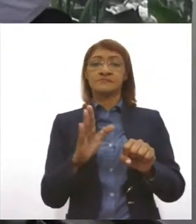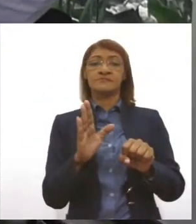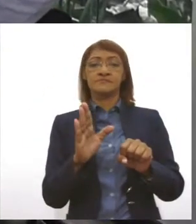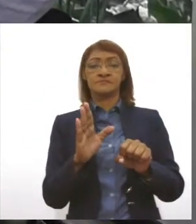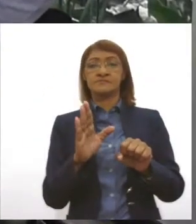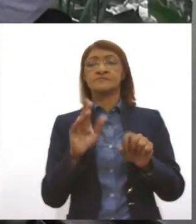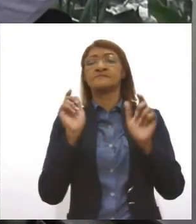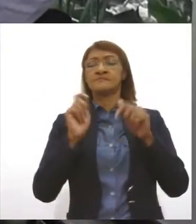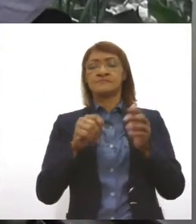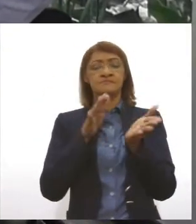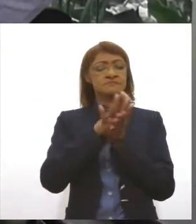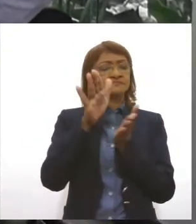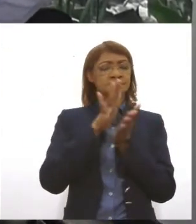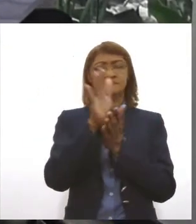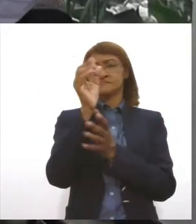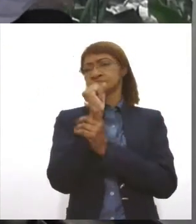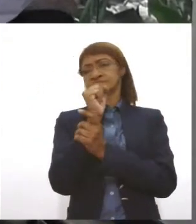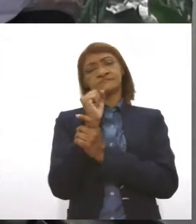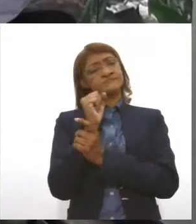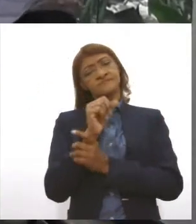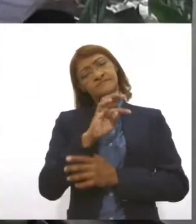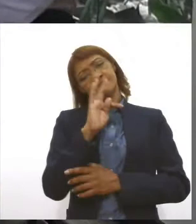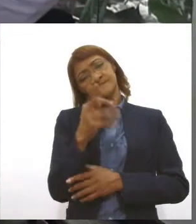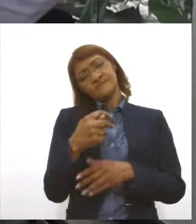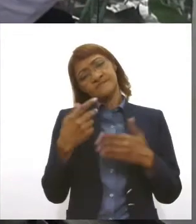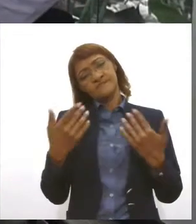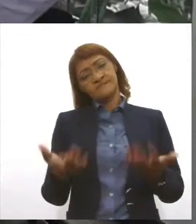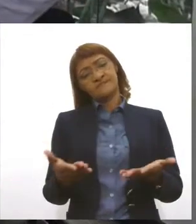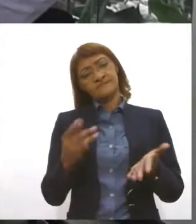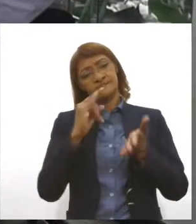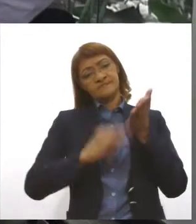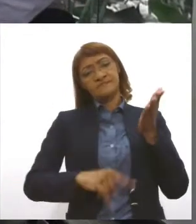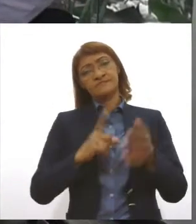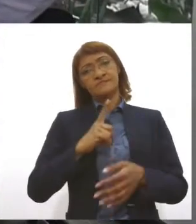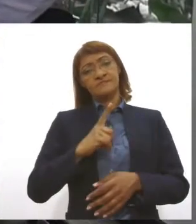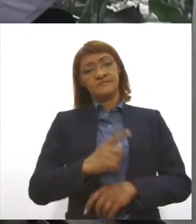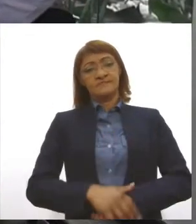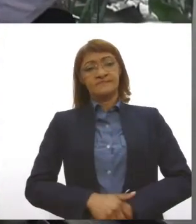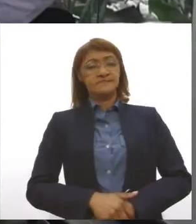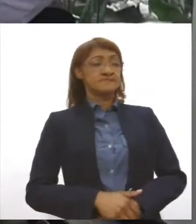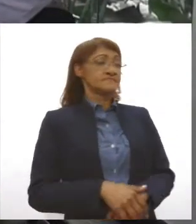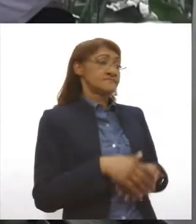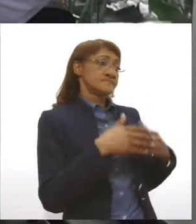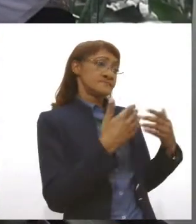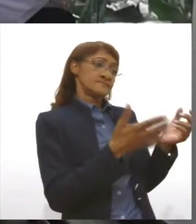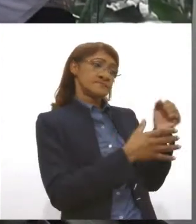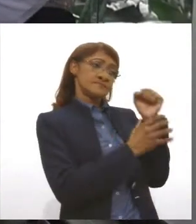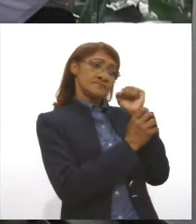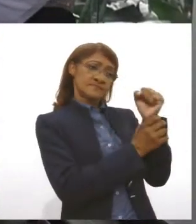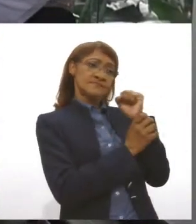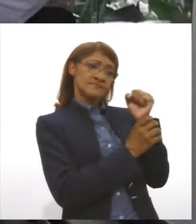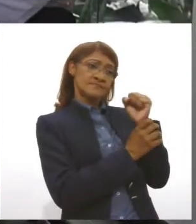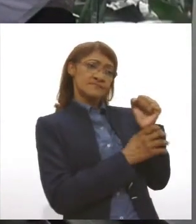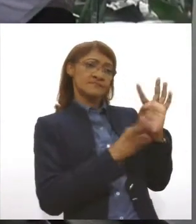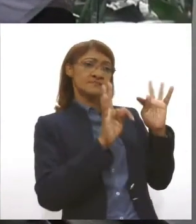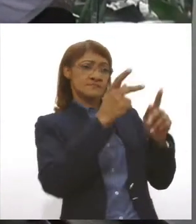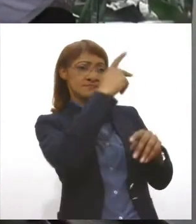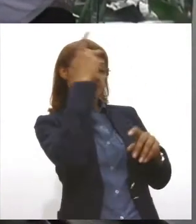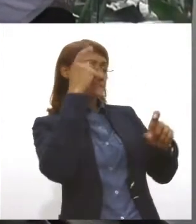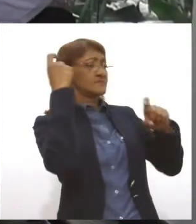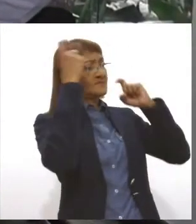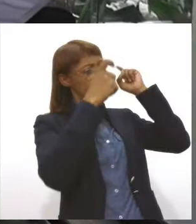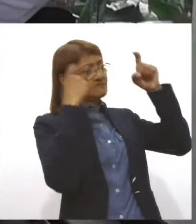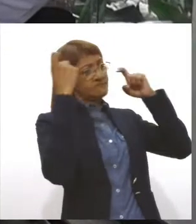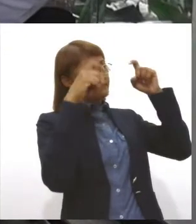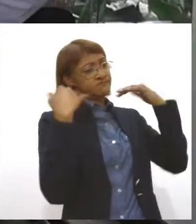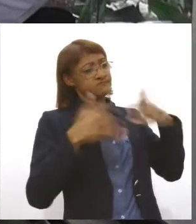segurança jurídica necessária que todo documento exige. Falando em segurança, Henrique, acho que as pessoas podem ficar preocupadas também. Ah, meu